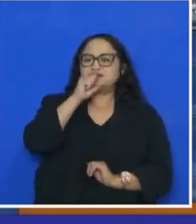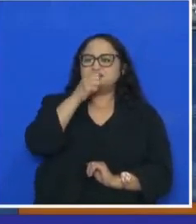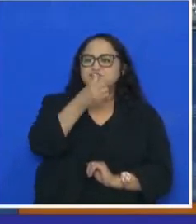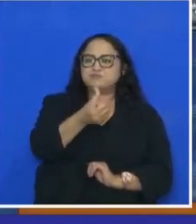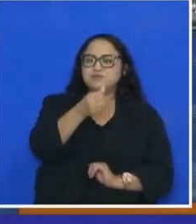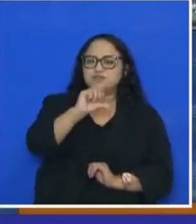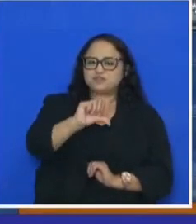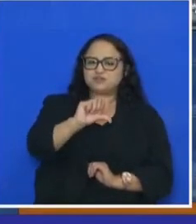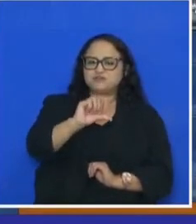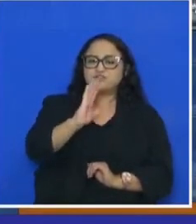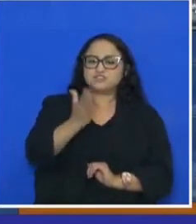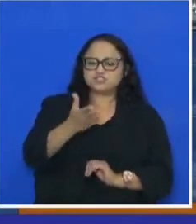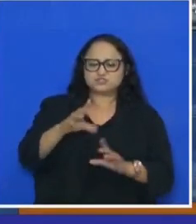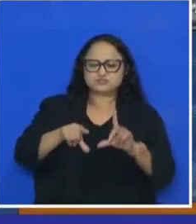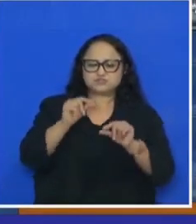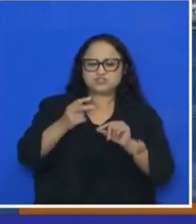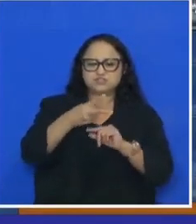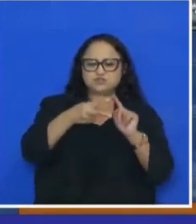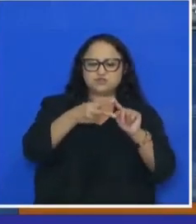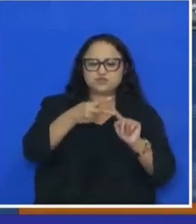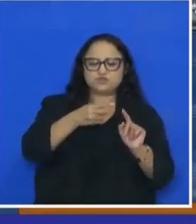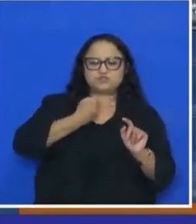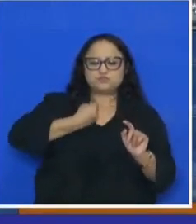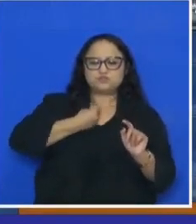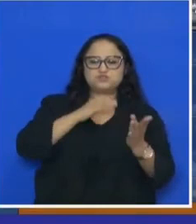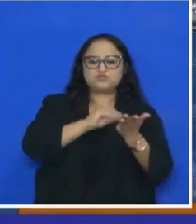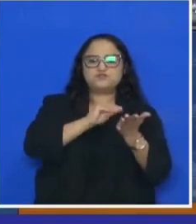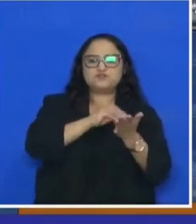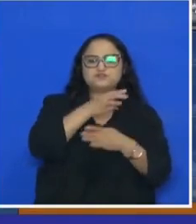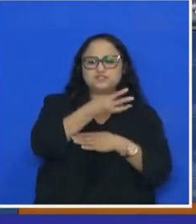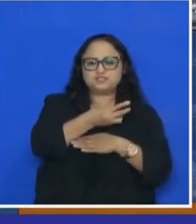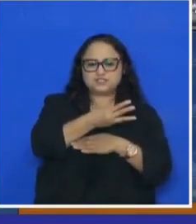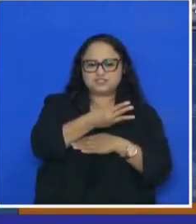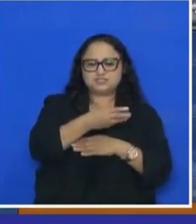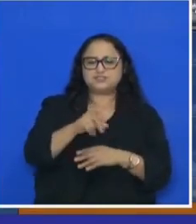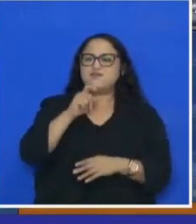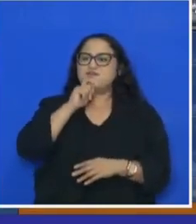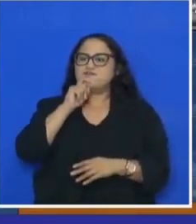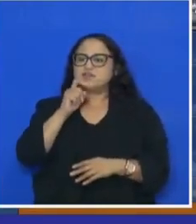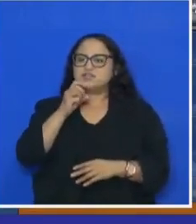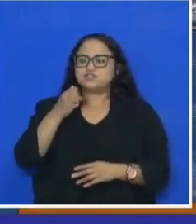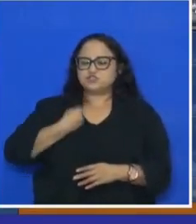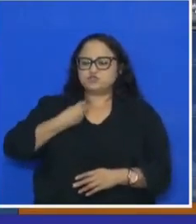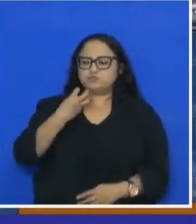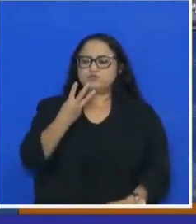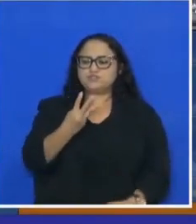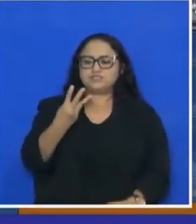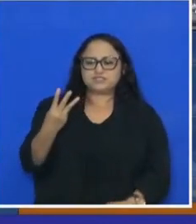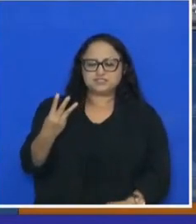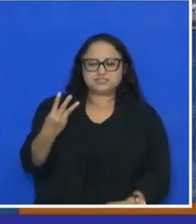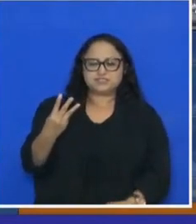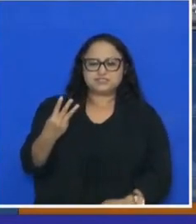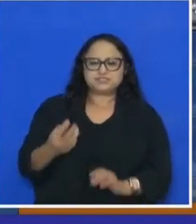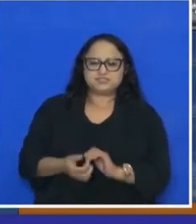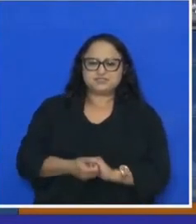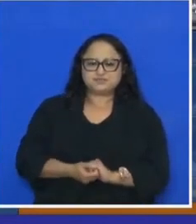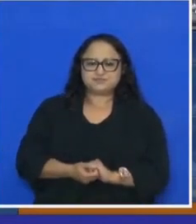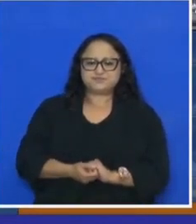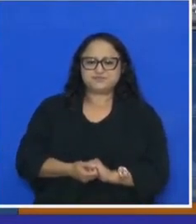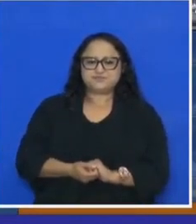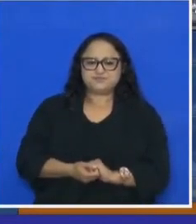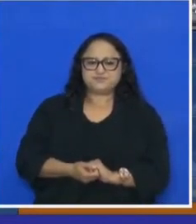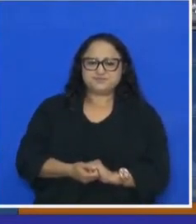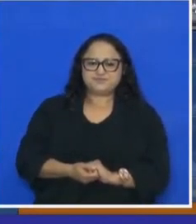69. Foram sorteados dois números, faltam três. Bola verde, número 33. Verde, 33.